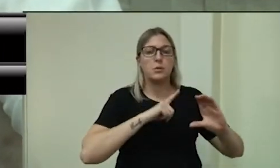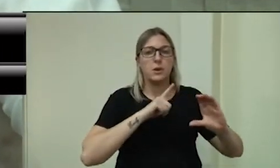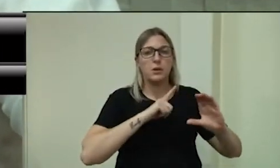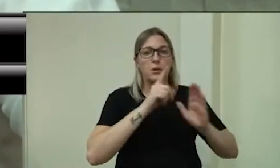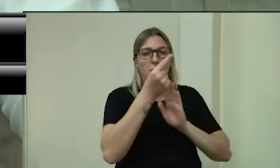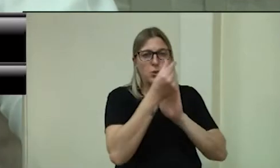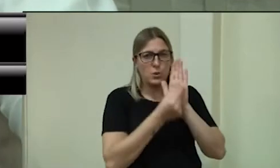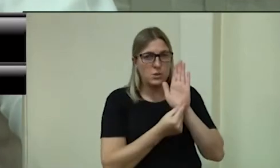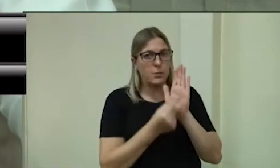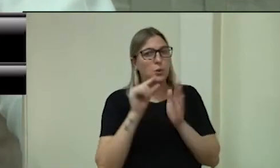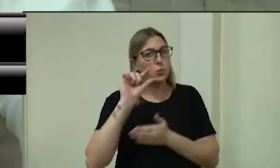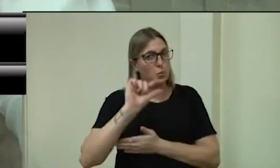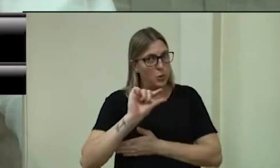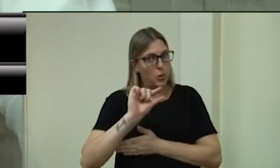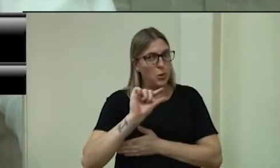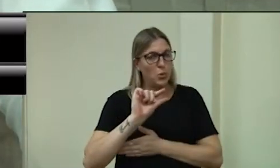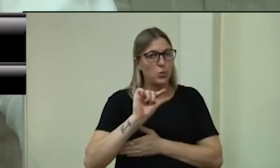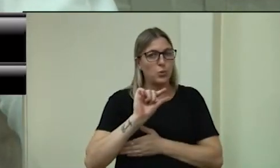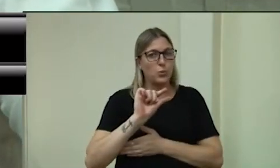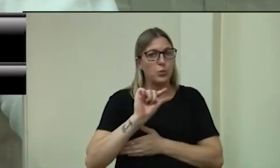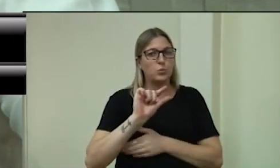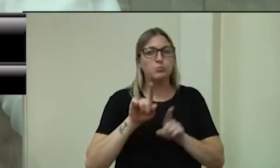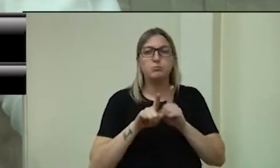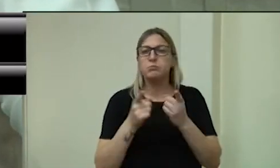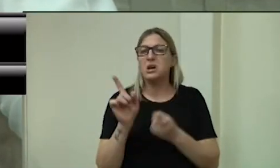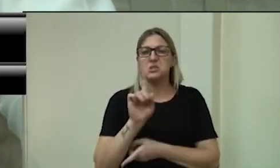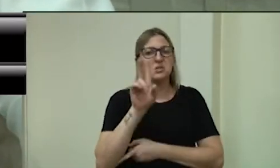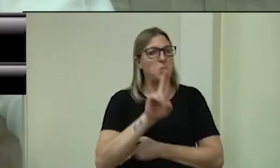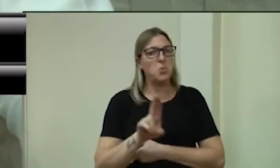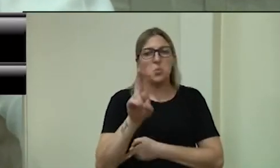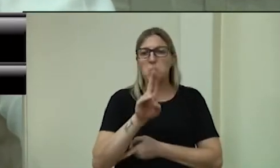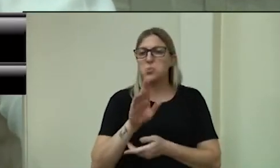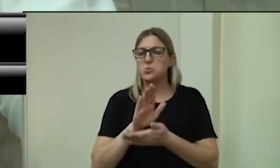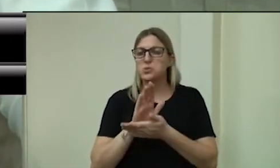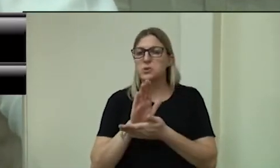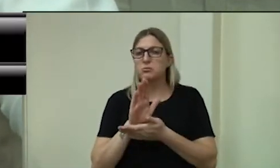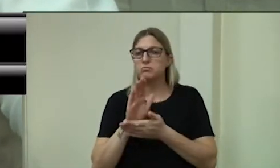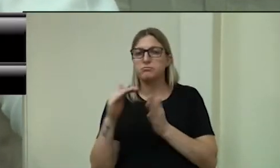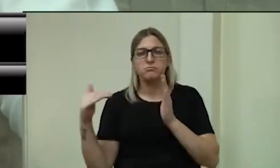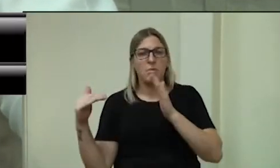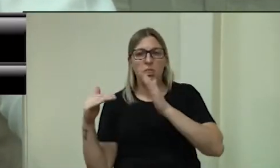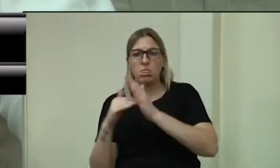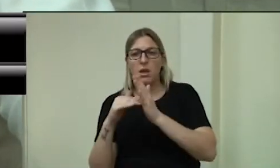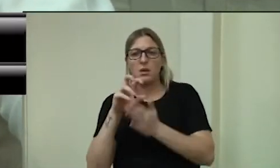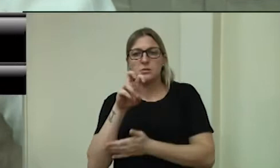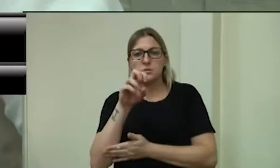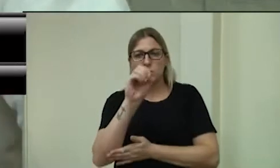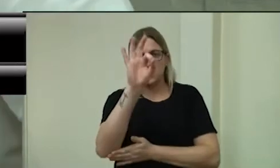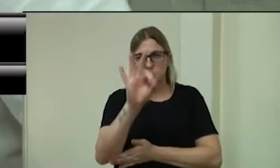orçamento enxuto que não é gasto nem 50% do que é de direito. Então, a gente sabe